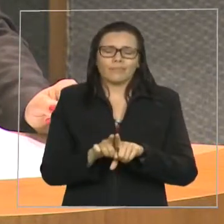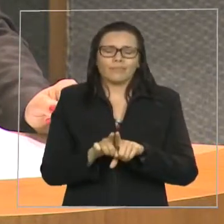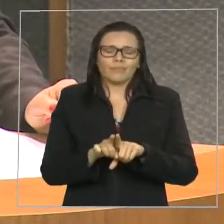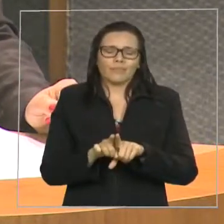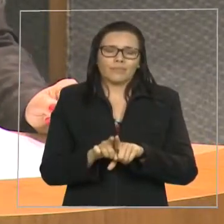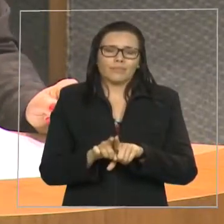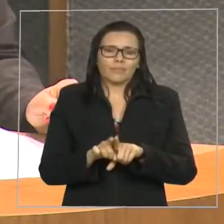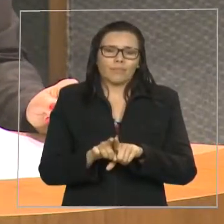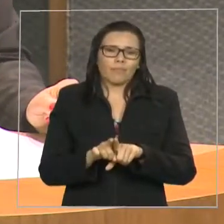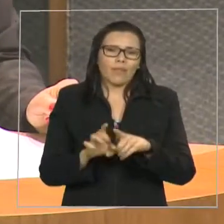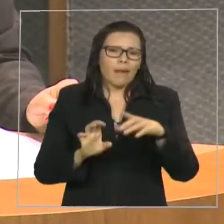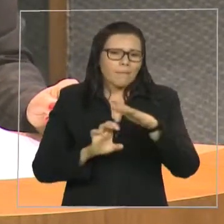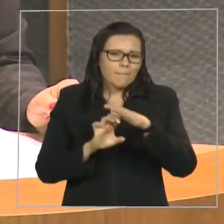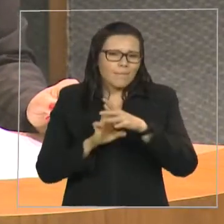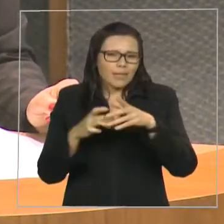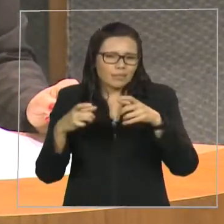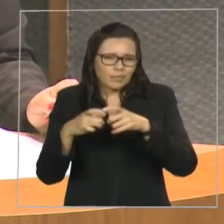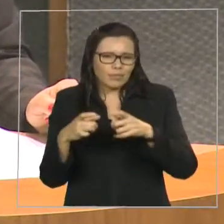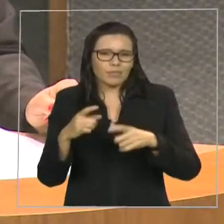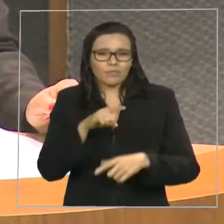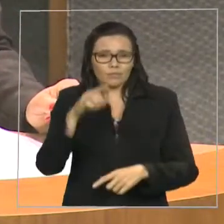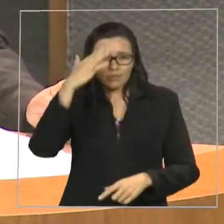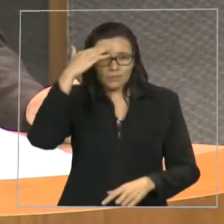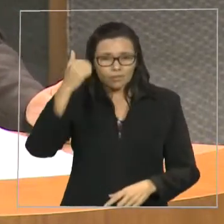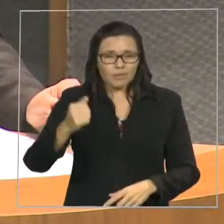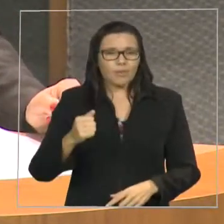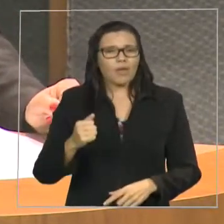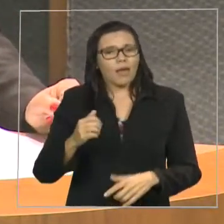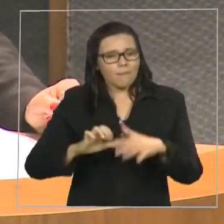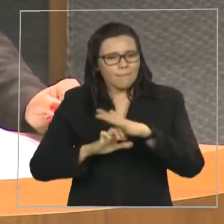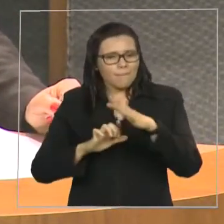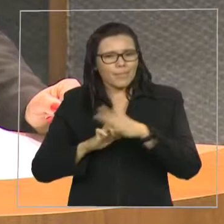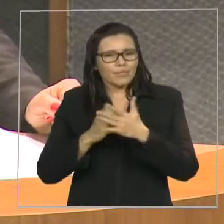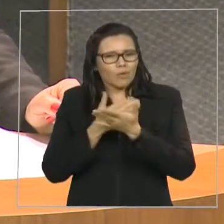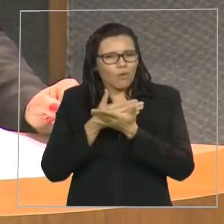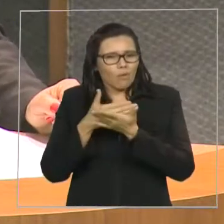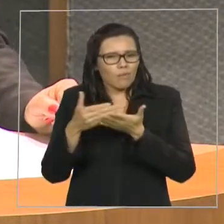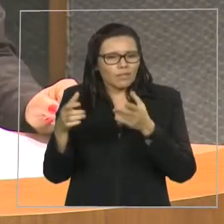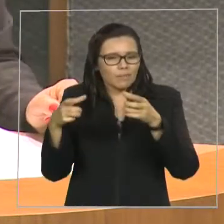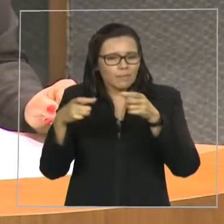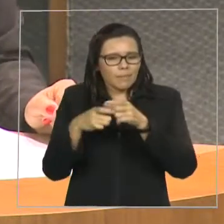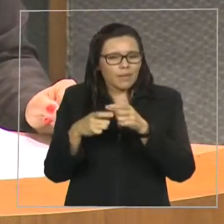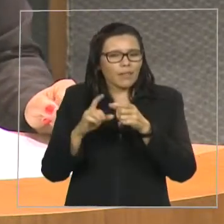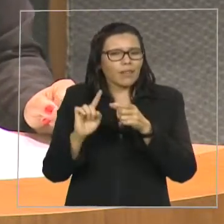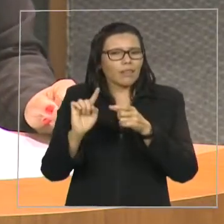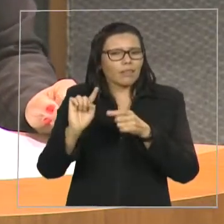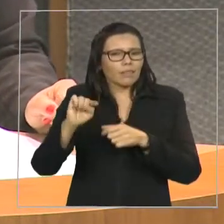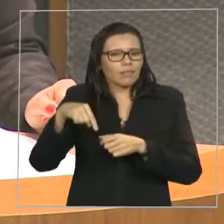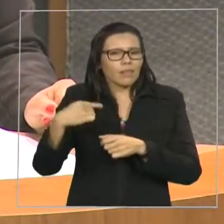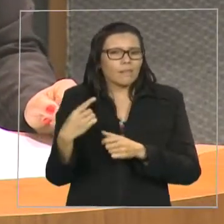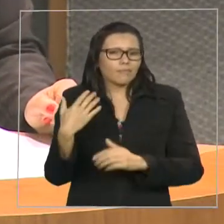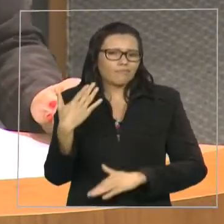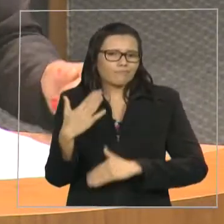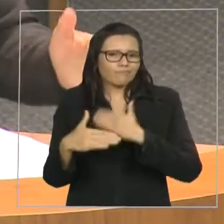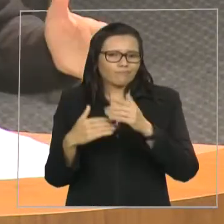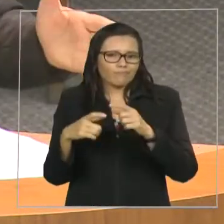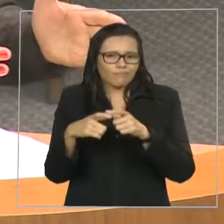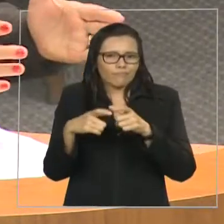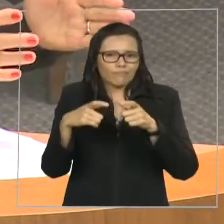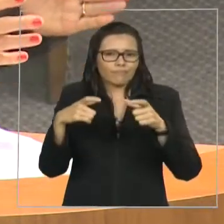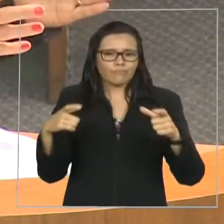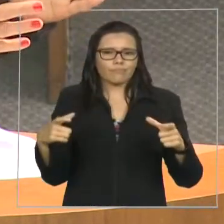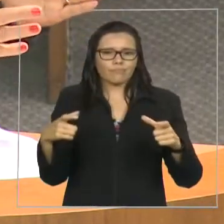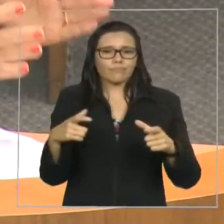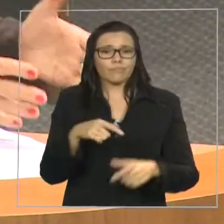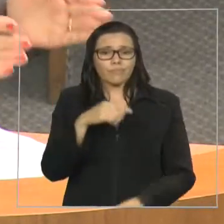E é de pequeno que vai se tornando grande. E essas mulheres, que são